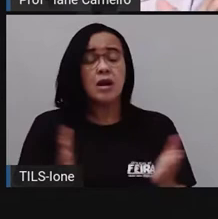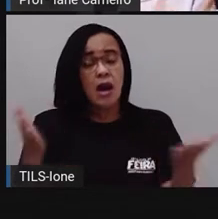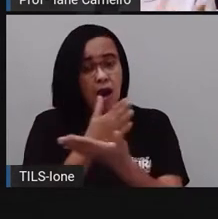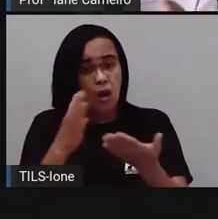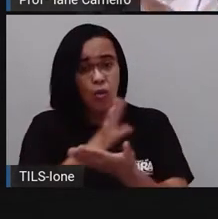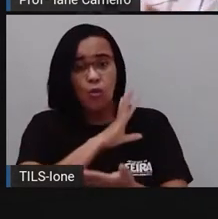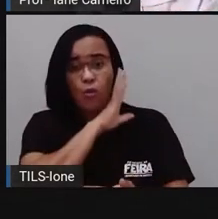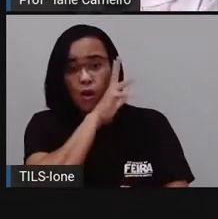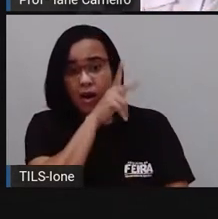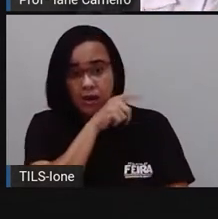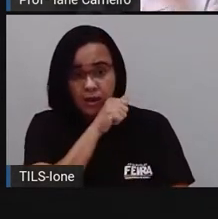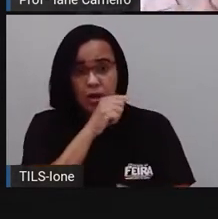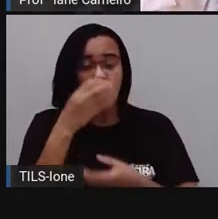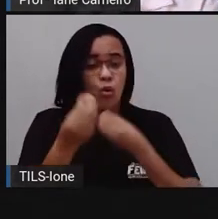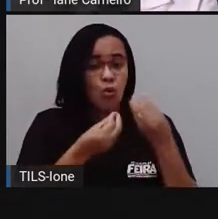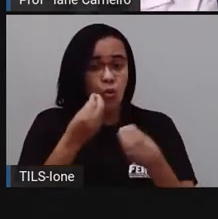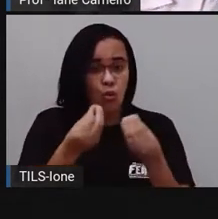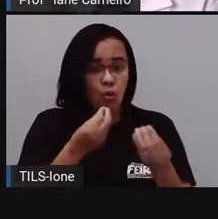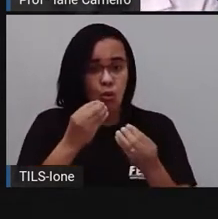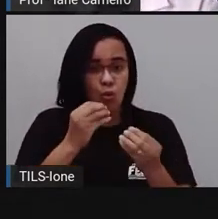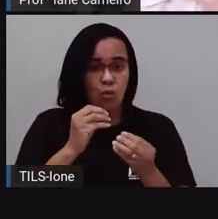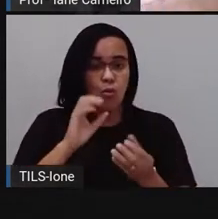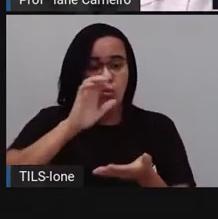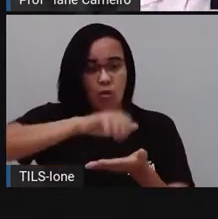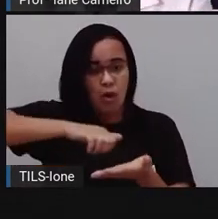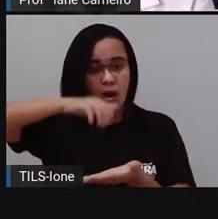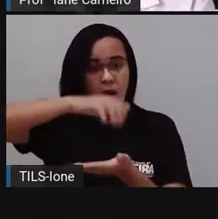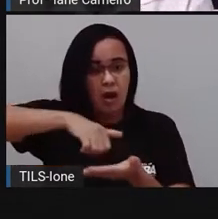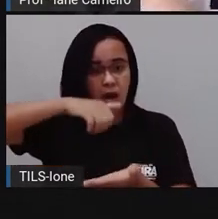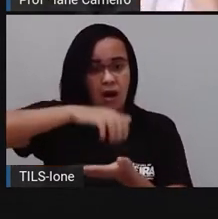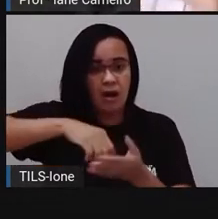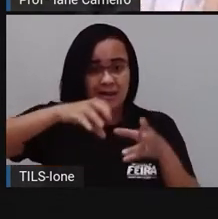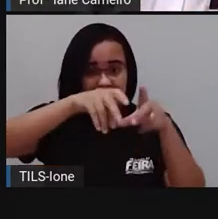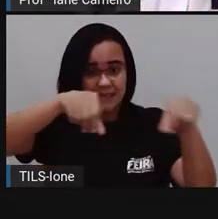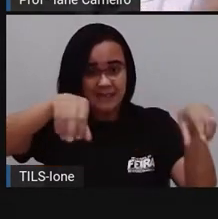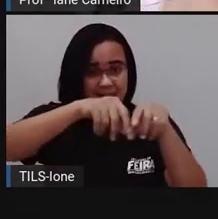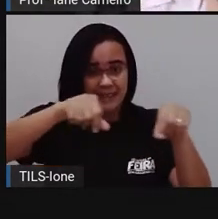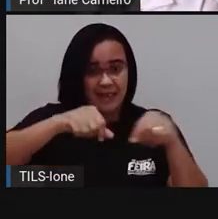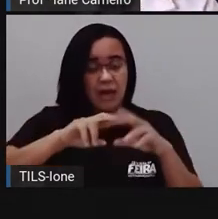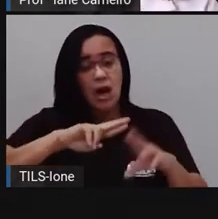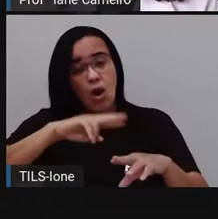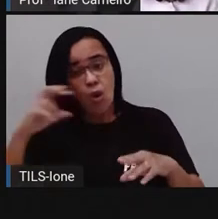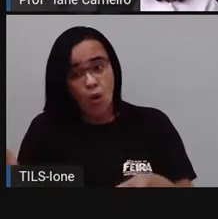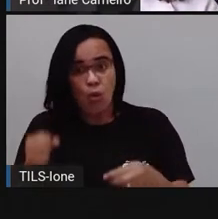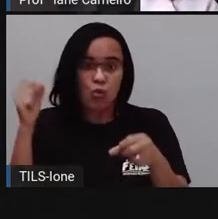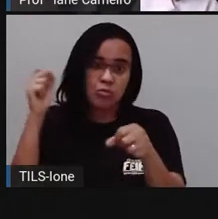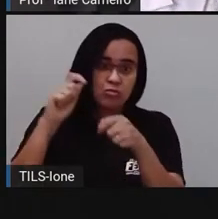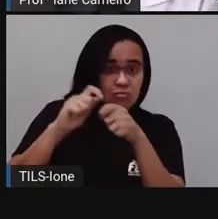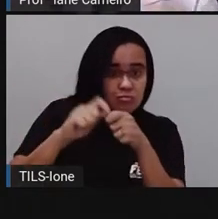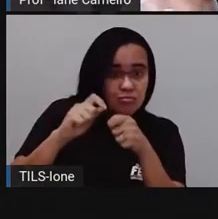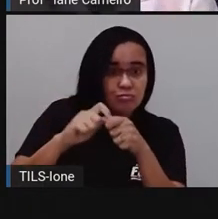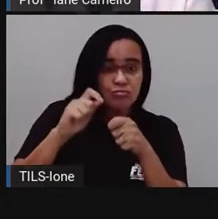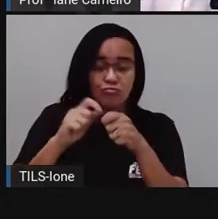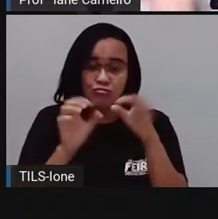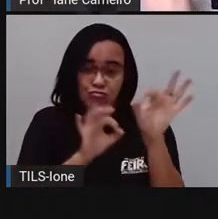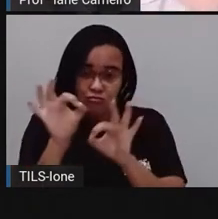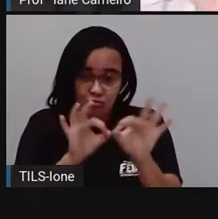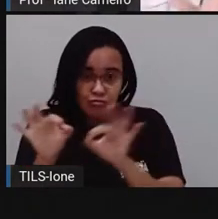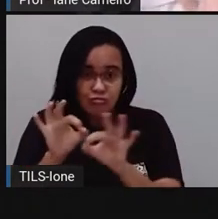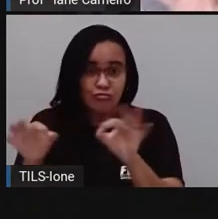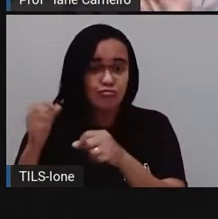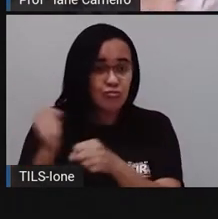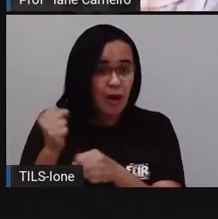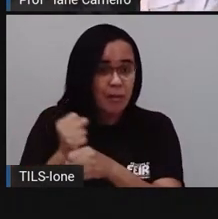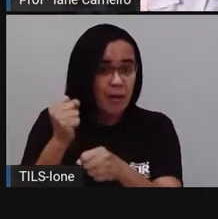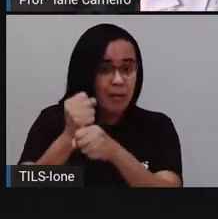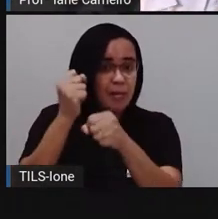vivem dentro da... Cavam sua própria morada na terra, ou constroem sua morada, né? Ou não constroem uma